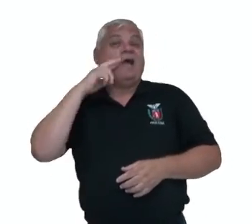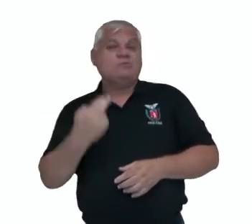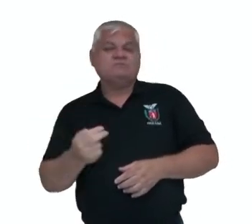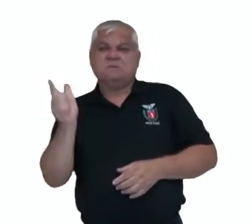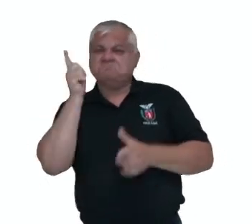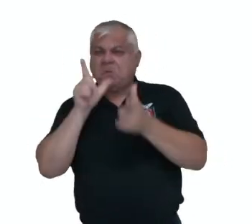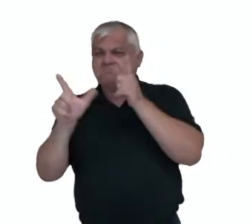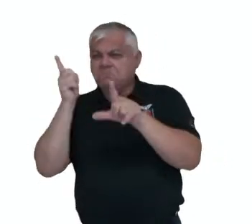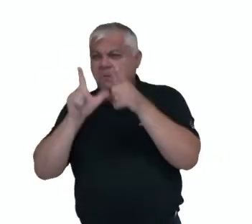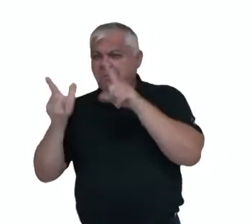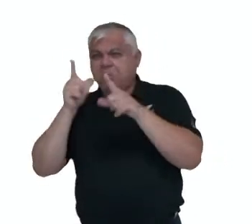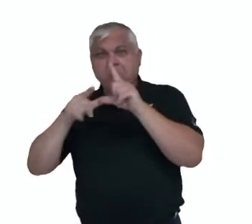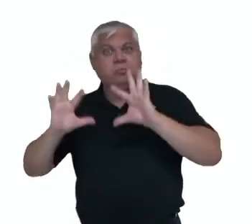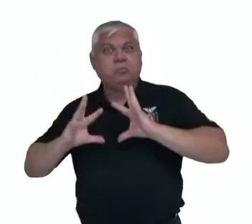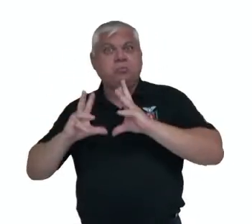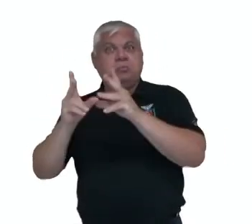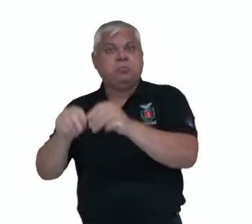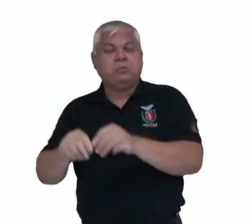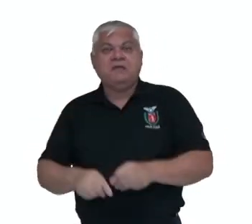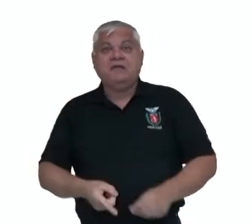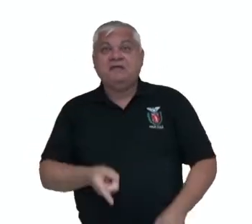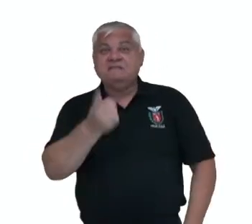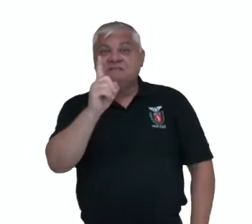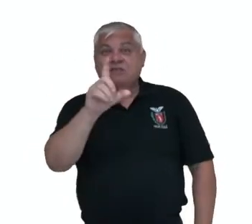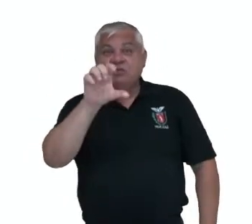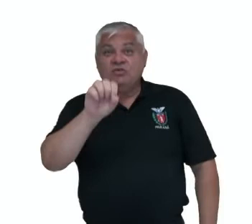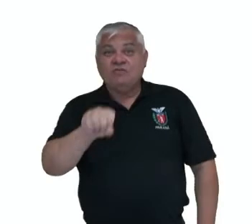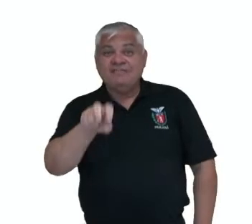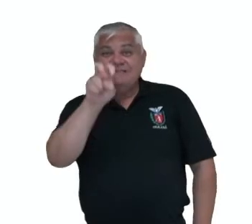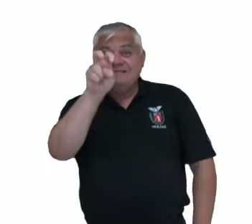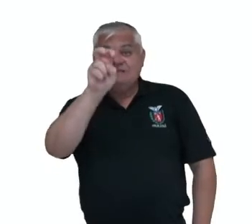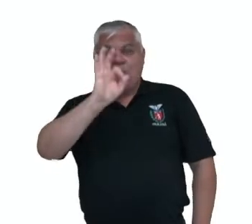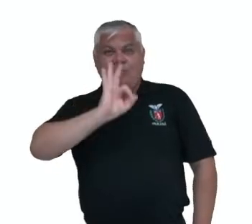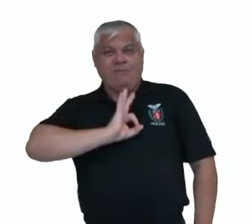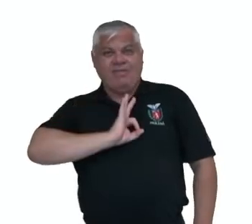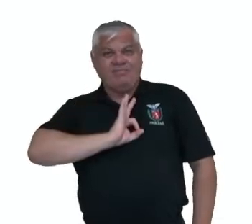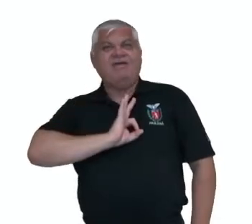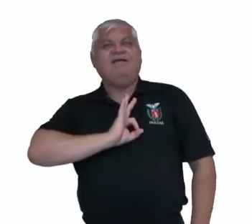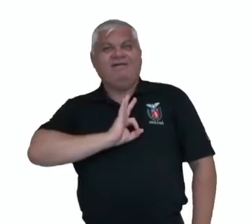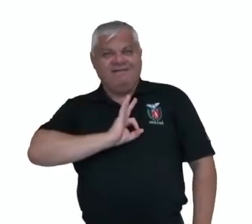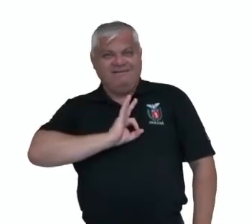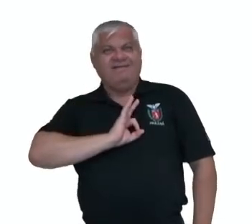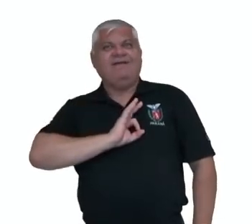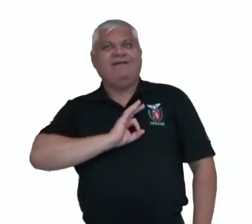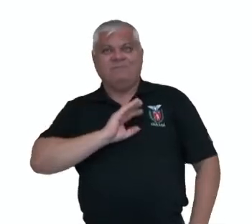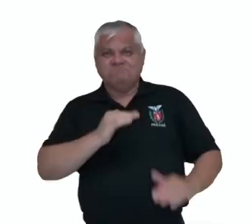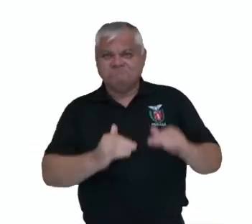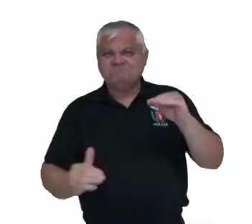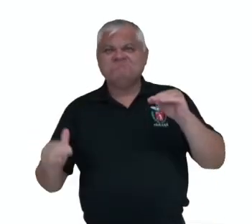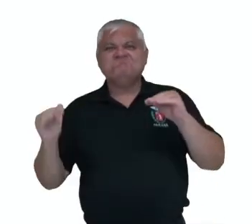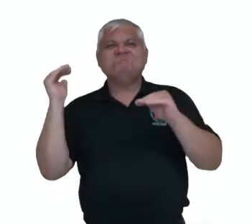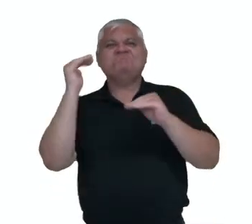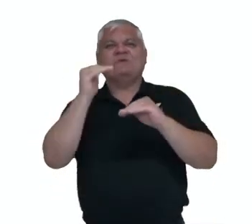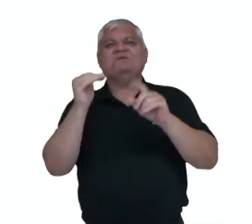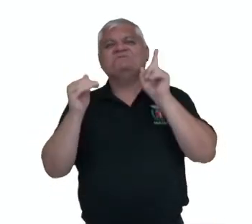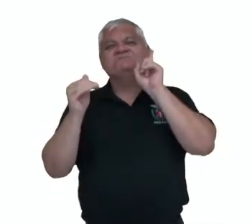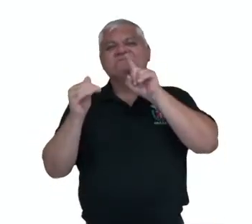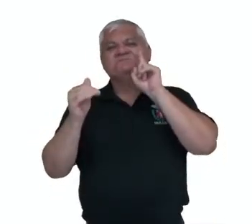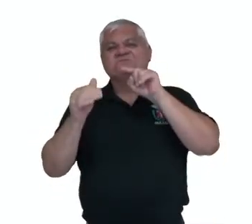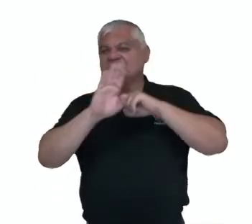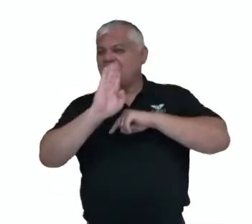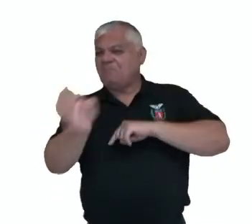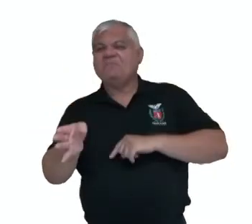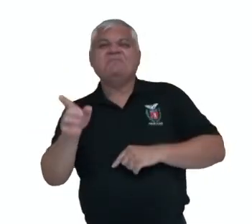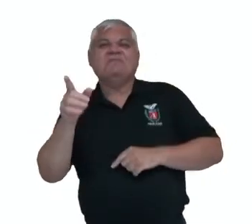vencedora dos Jogos Olímpicos, né? Com 195 medalhas. Então, ela mostrou superioridade da Alemanha Oriental, né?